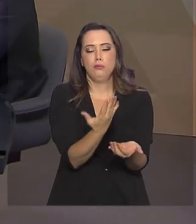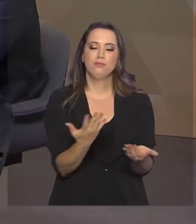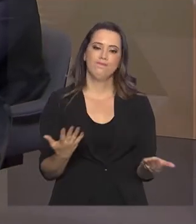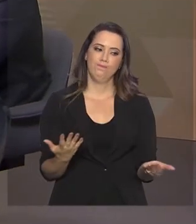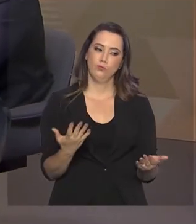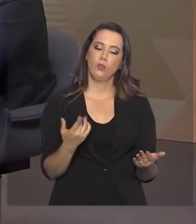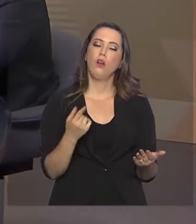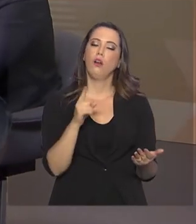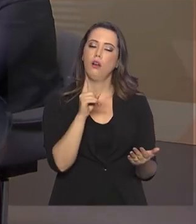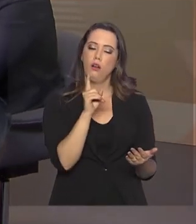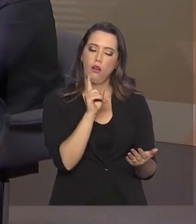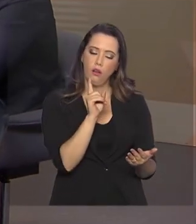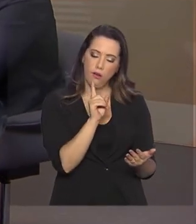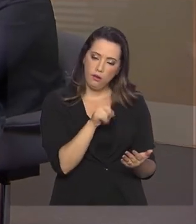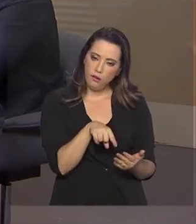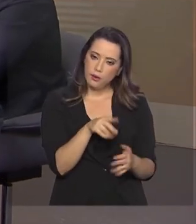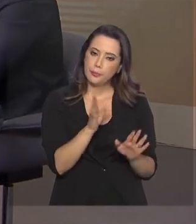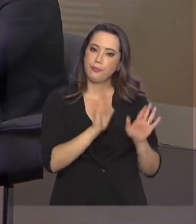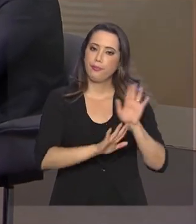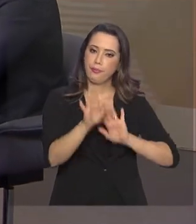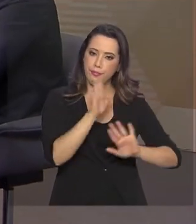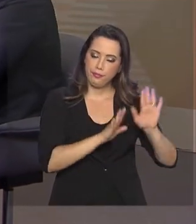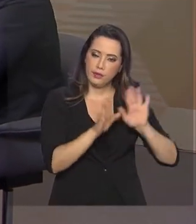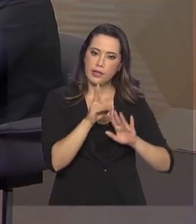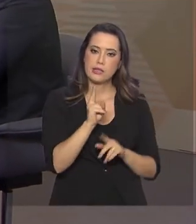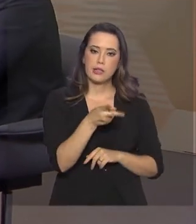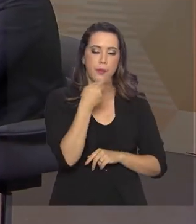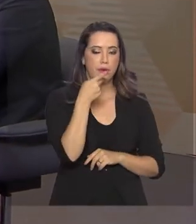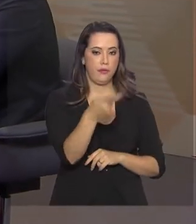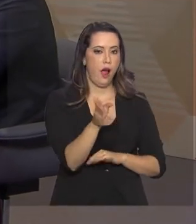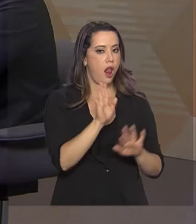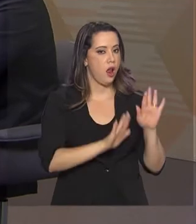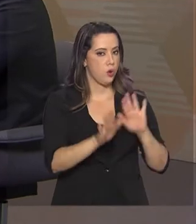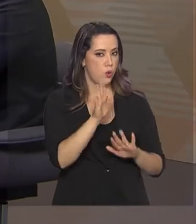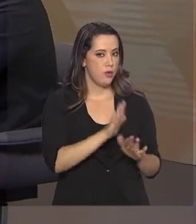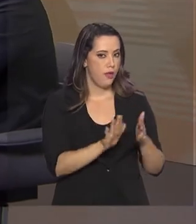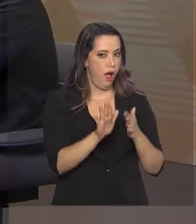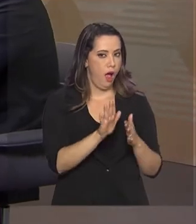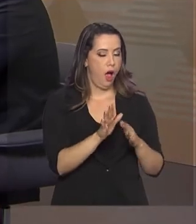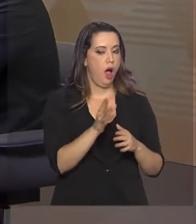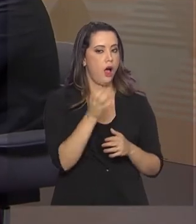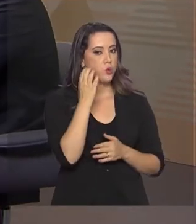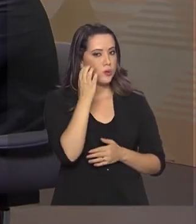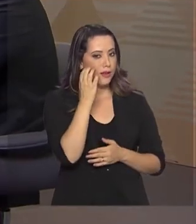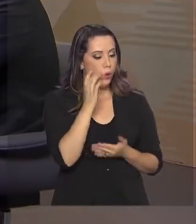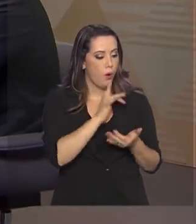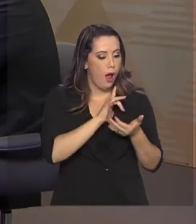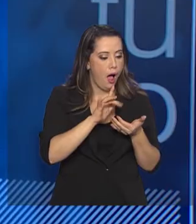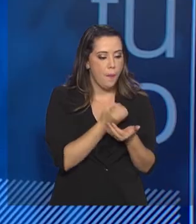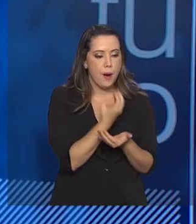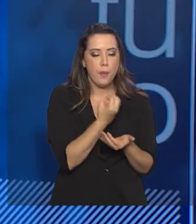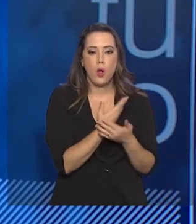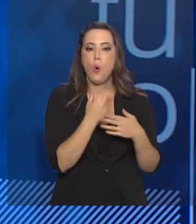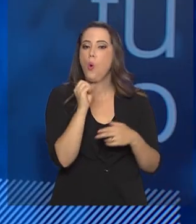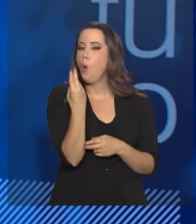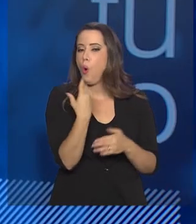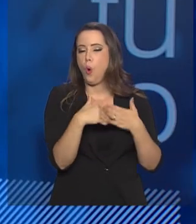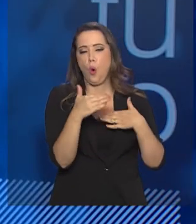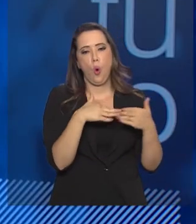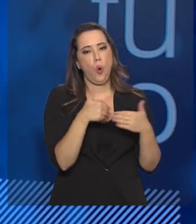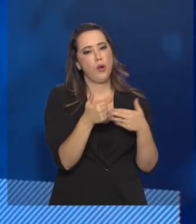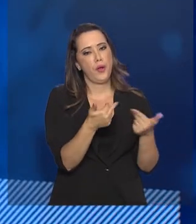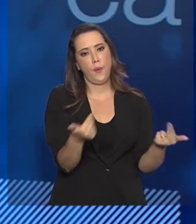cuidado com isso. A gente reforça sempre nas nossas falas, principalmente do celular, mas é qualquer dispositivo eletrônico. Qualquer